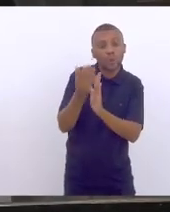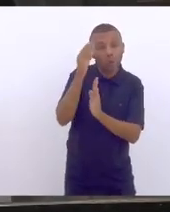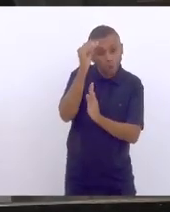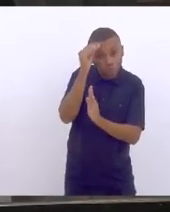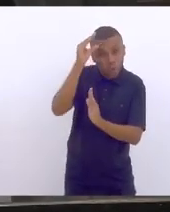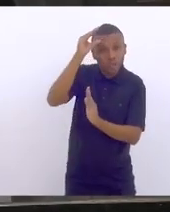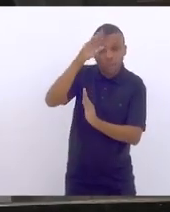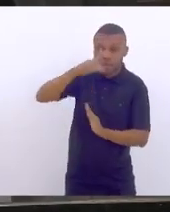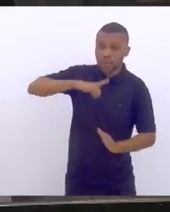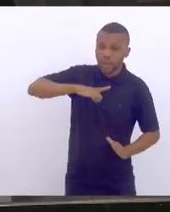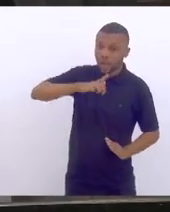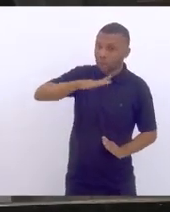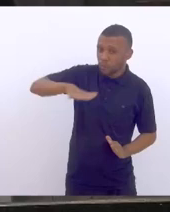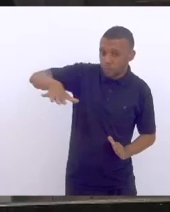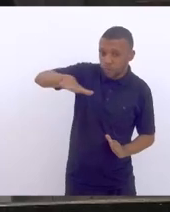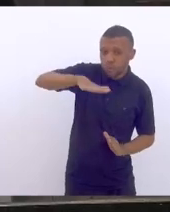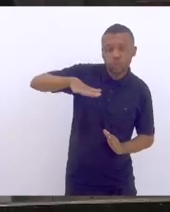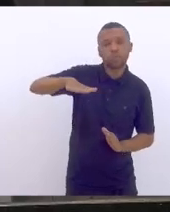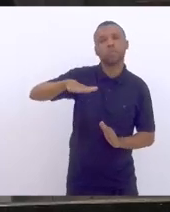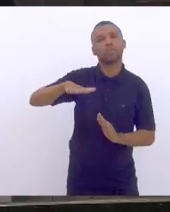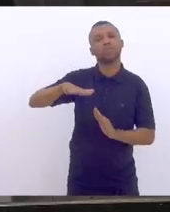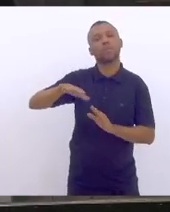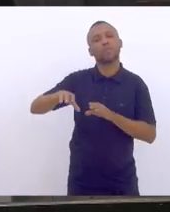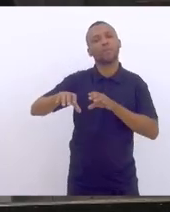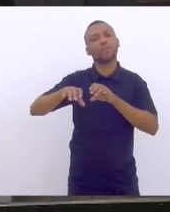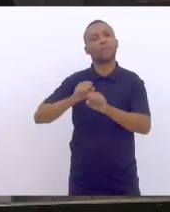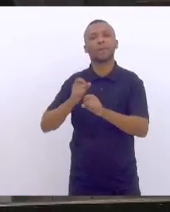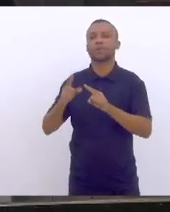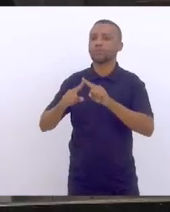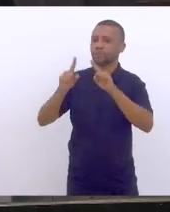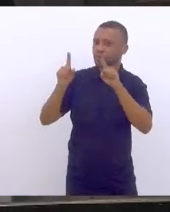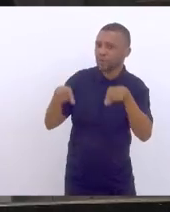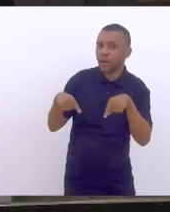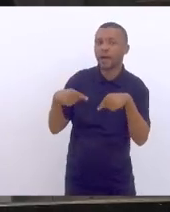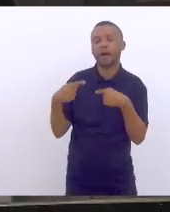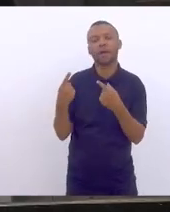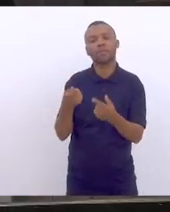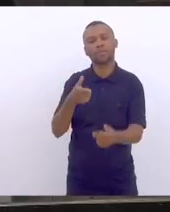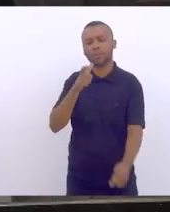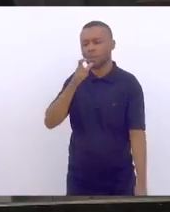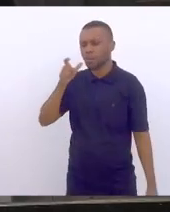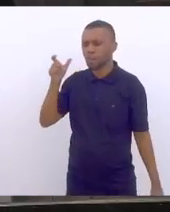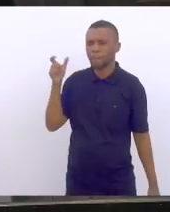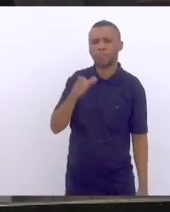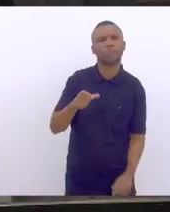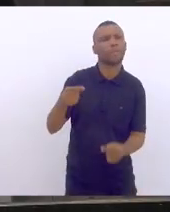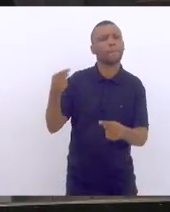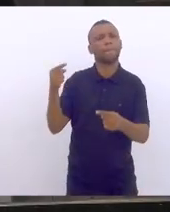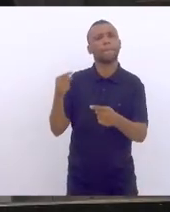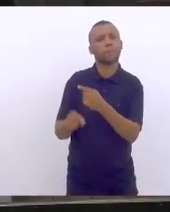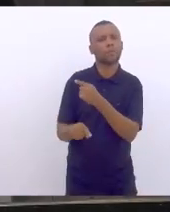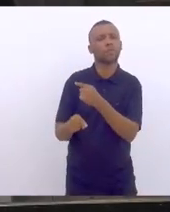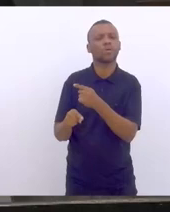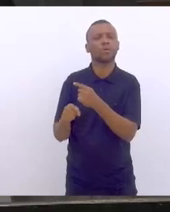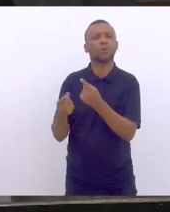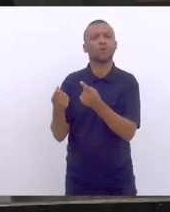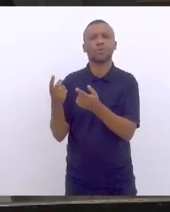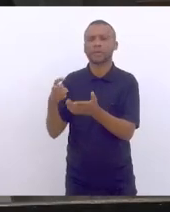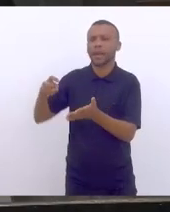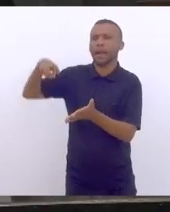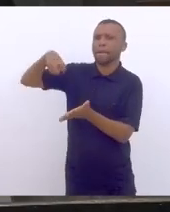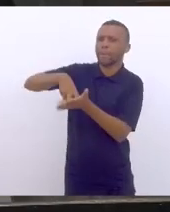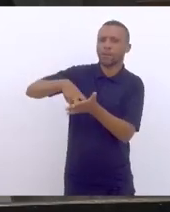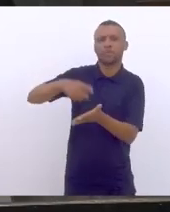sem que tenha um lastro de ciência, sem que tenha um lastro de informação de quadros, e é isso que é atacado, é isso que é fragilizado, é isso que é penalizado